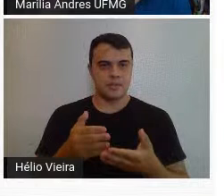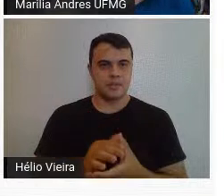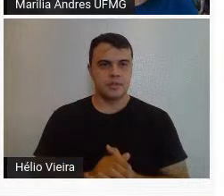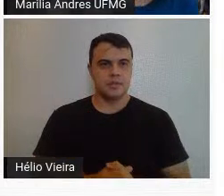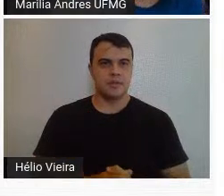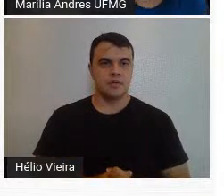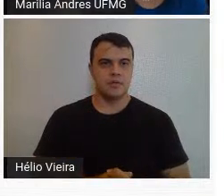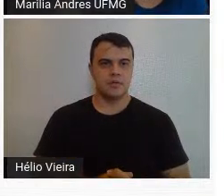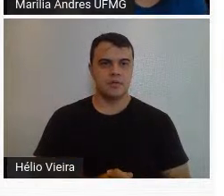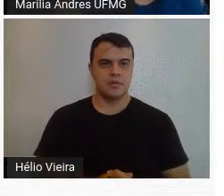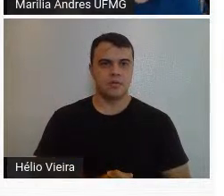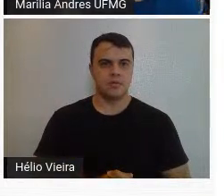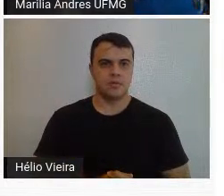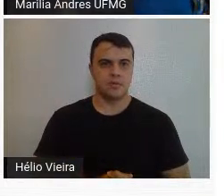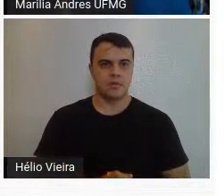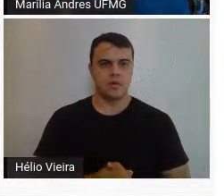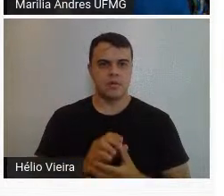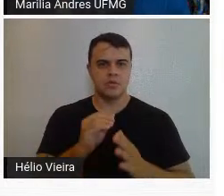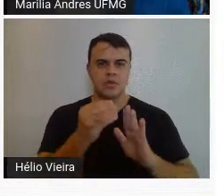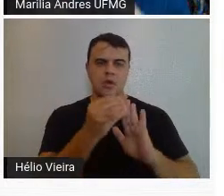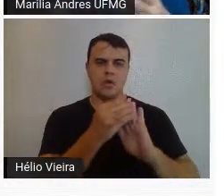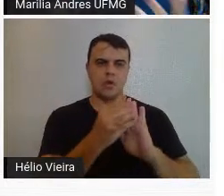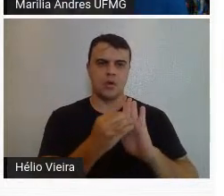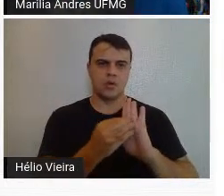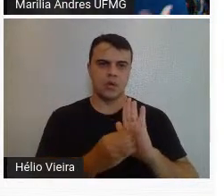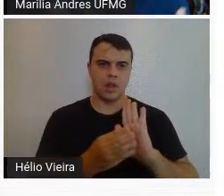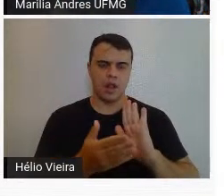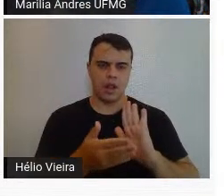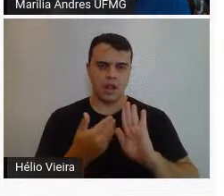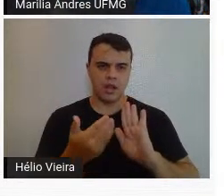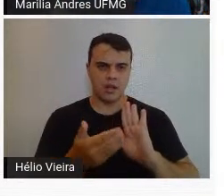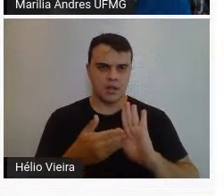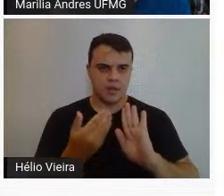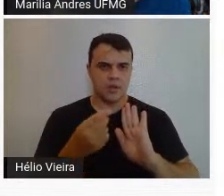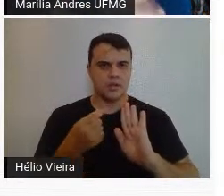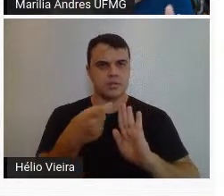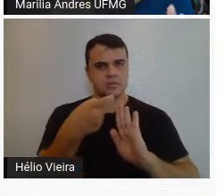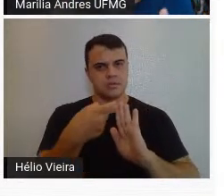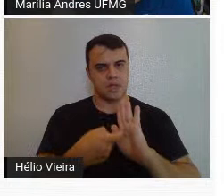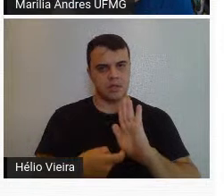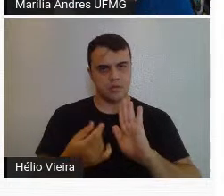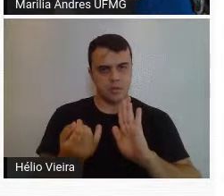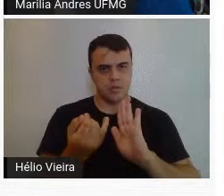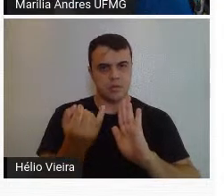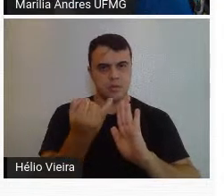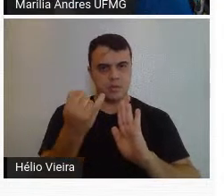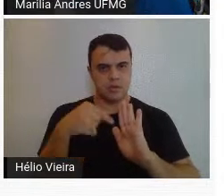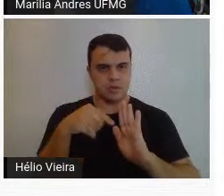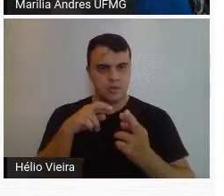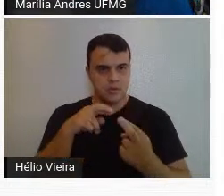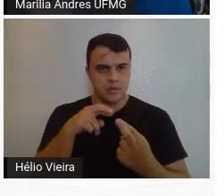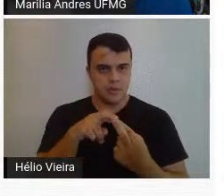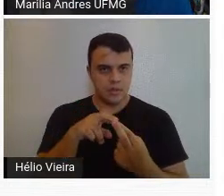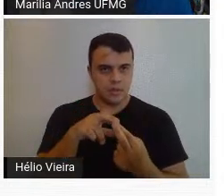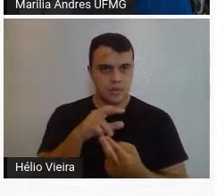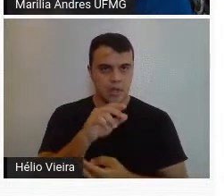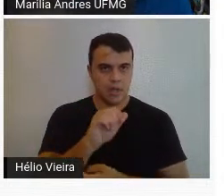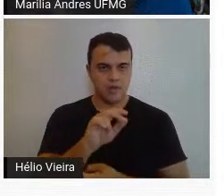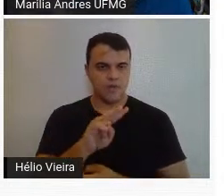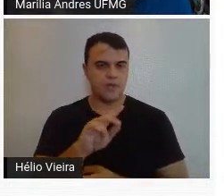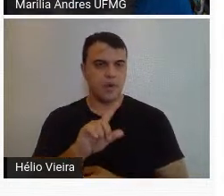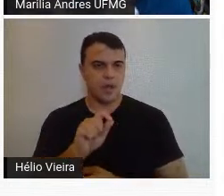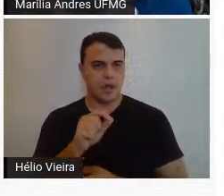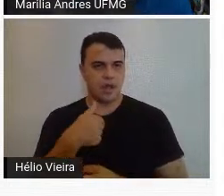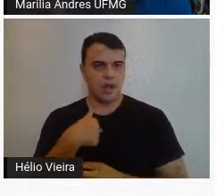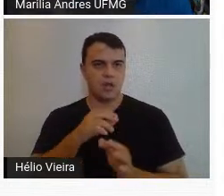referências, eu coloquei alguns livros, alguns textos importantes, textos da Cristina Ávila, que está nesse livro